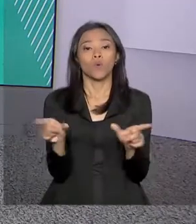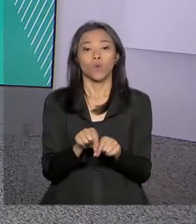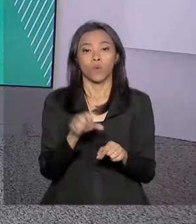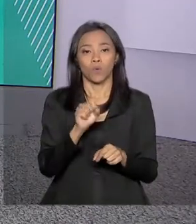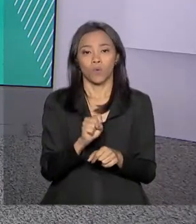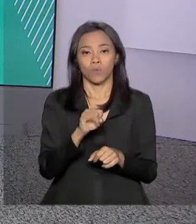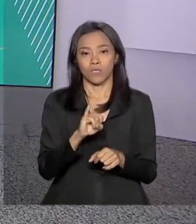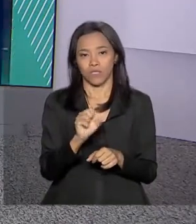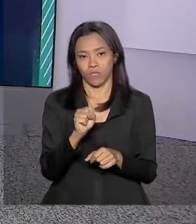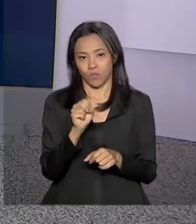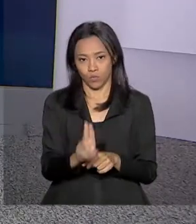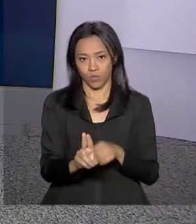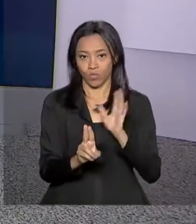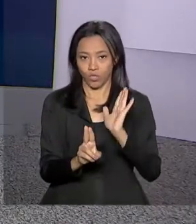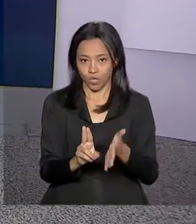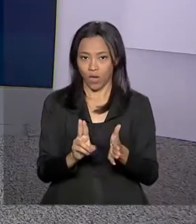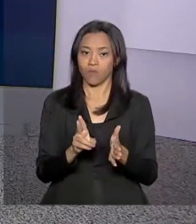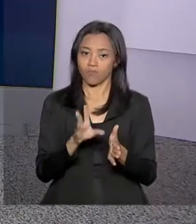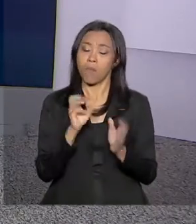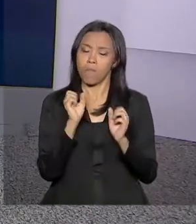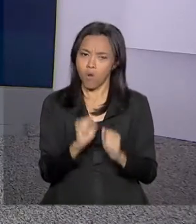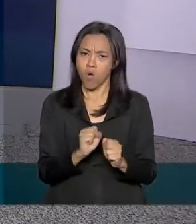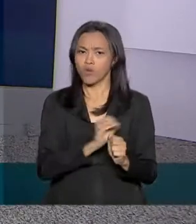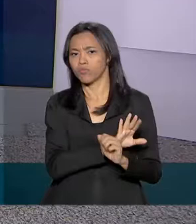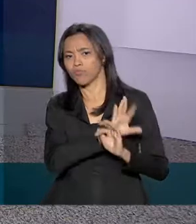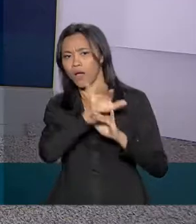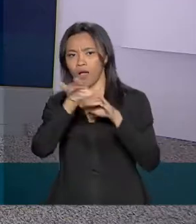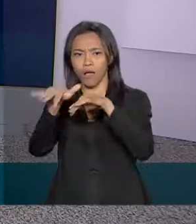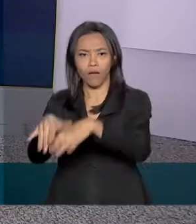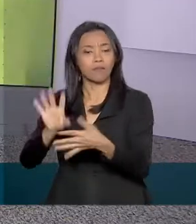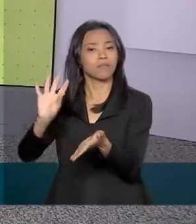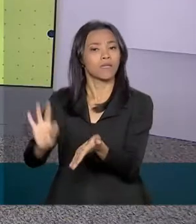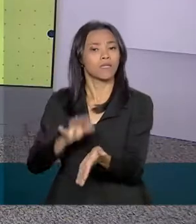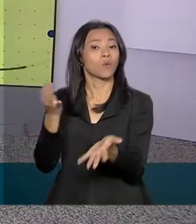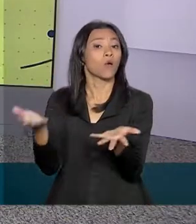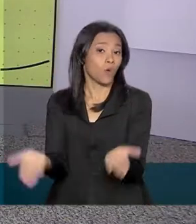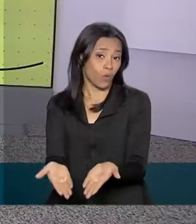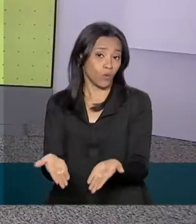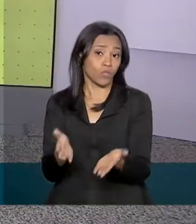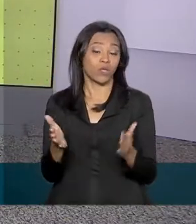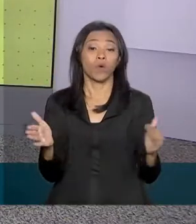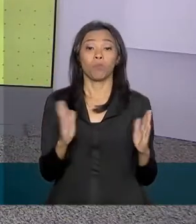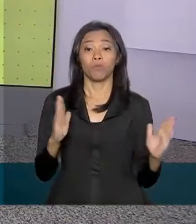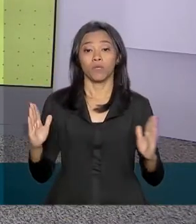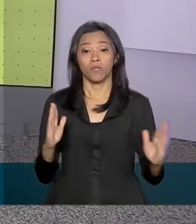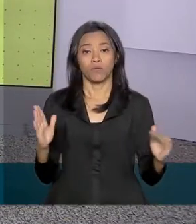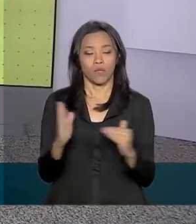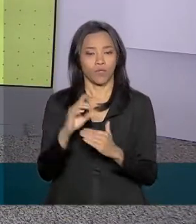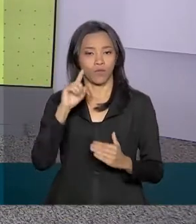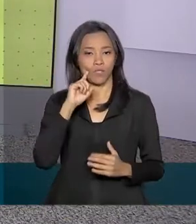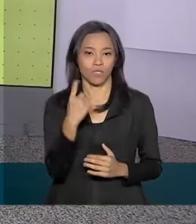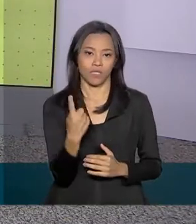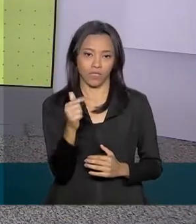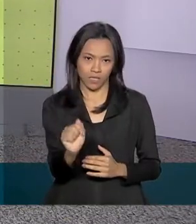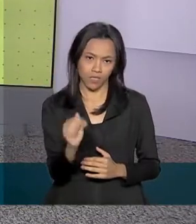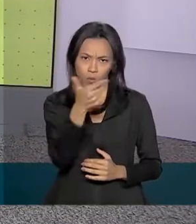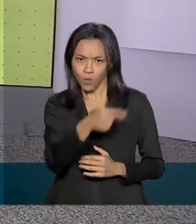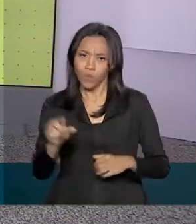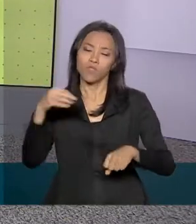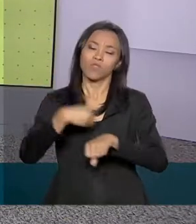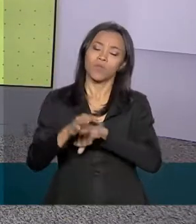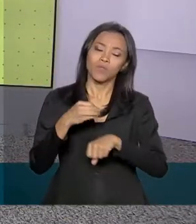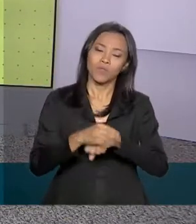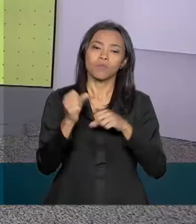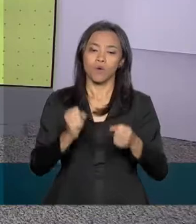sistema de seleção unificada, já podem fazer a matrícula a partir de hoje. O prazo vai até o dia 17. Outras informações